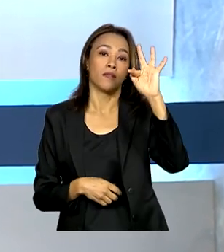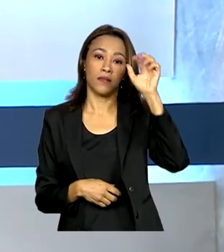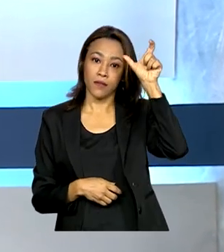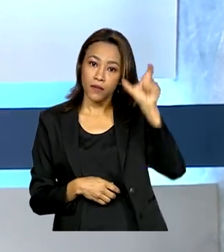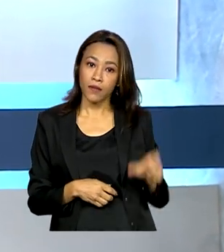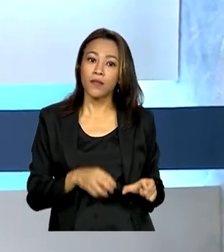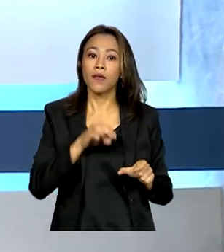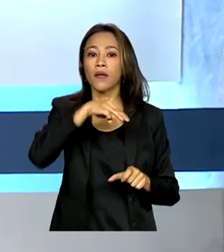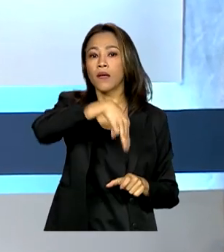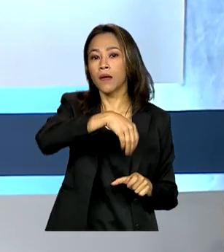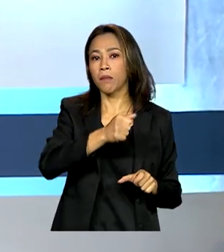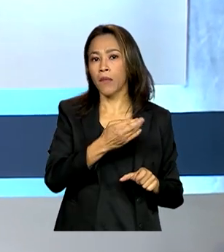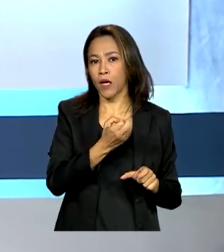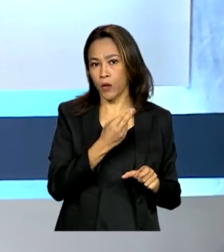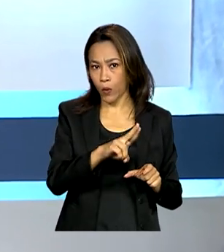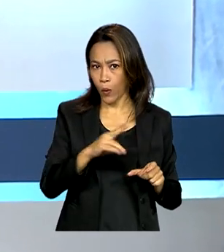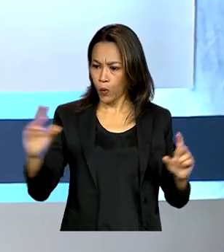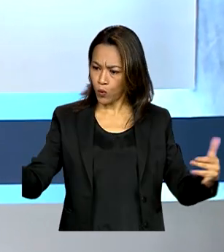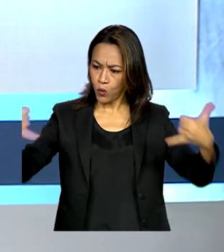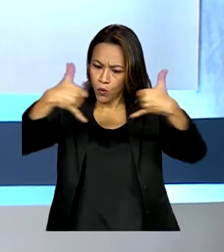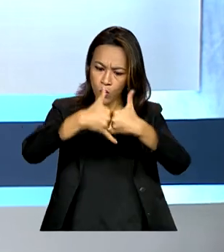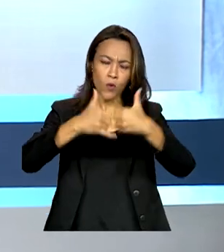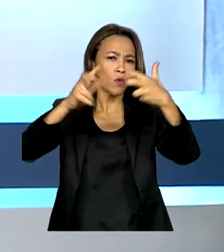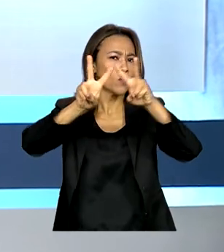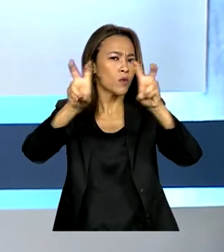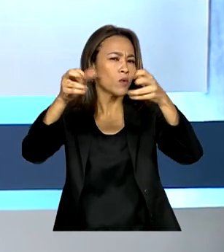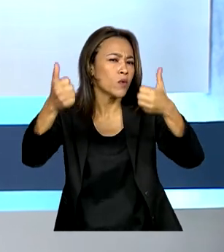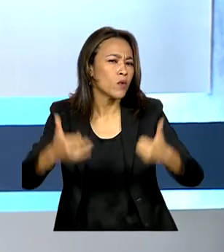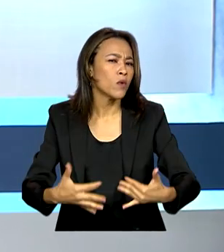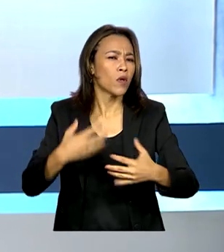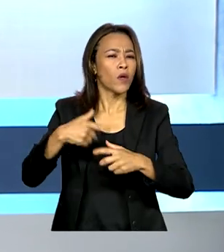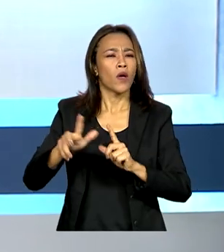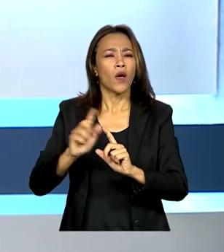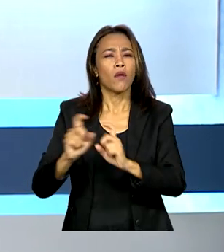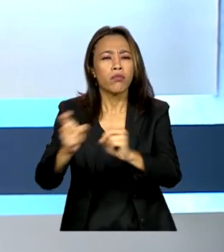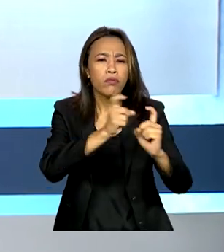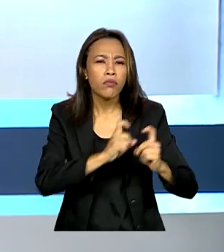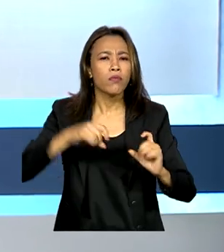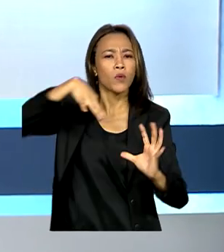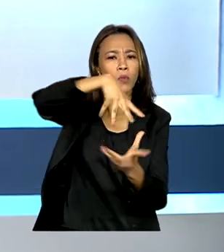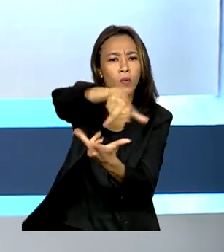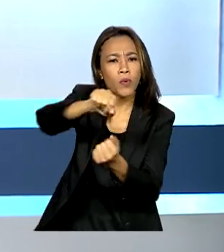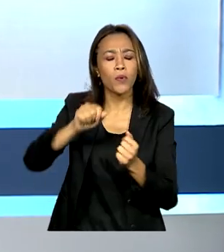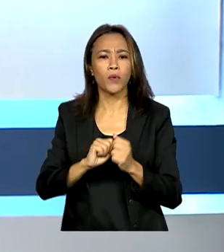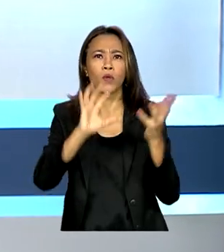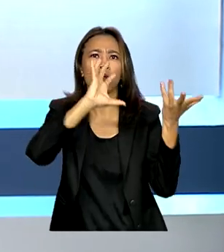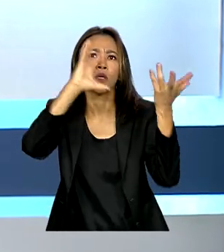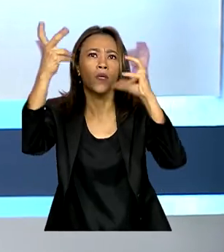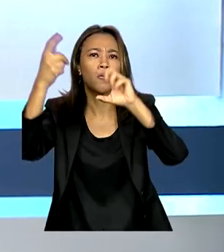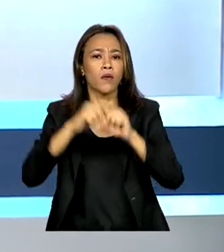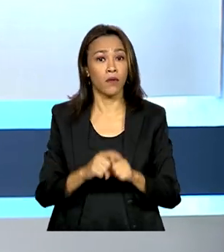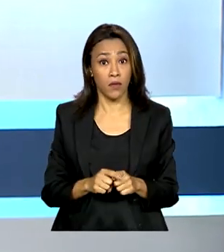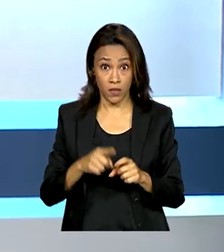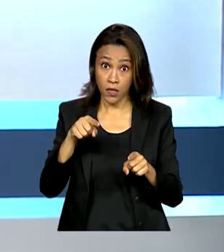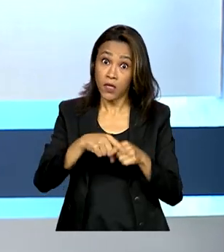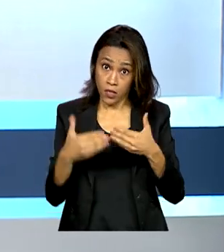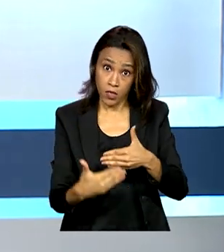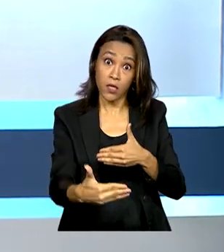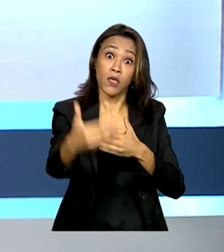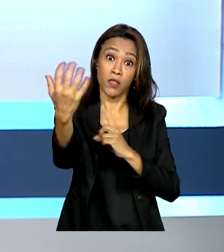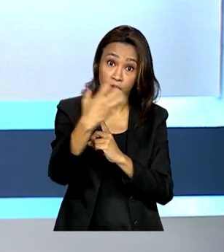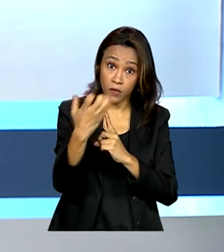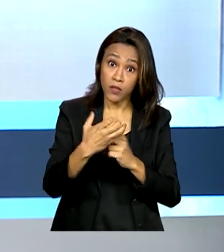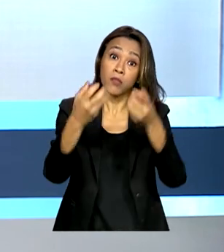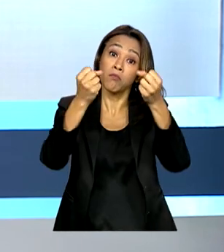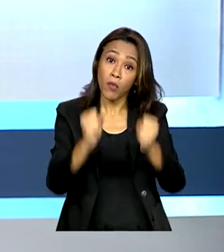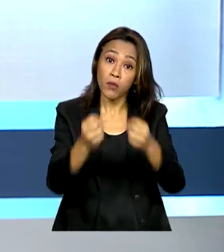dois chefes de Estado falaram sobre governança global, mudanças climáticas e riscos à democracia. Ambos